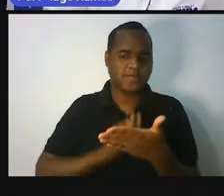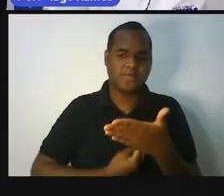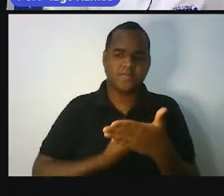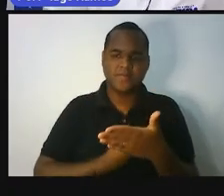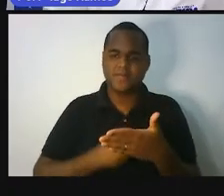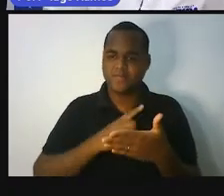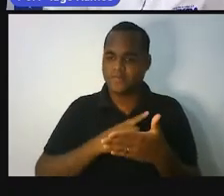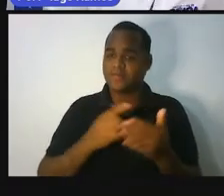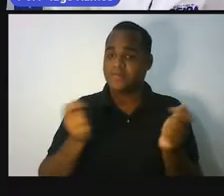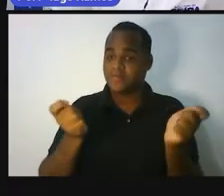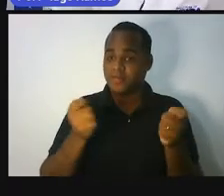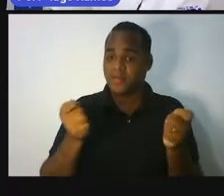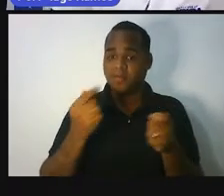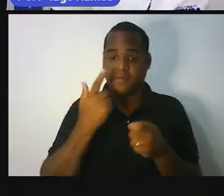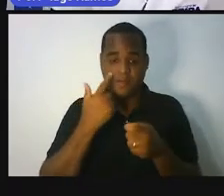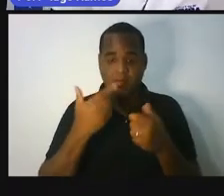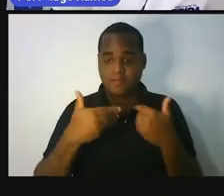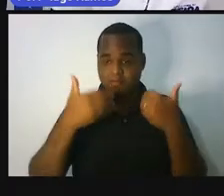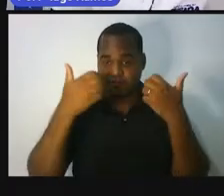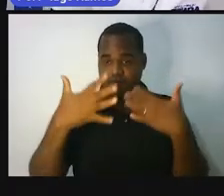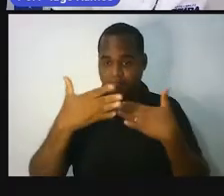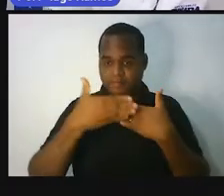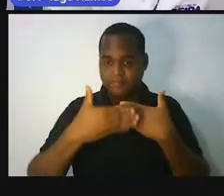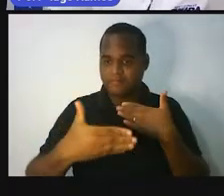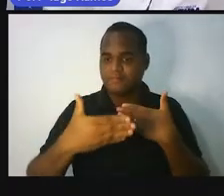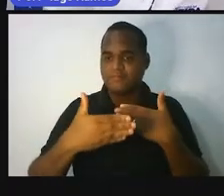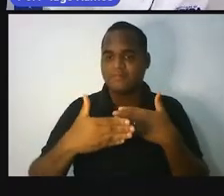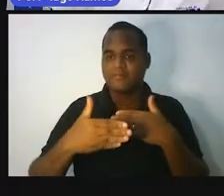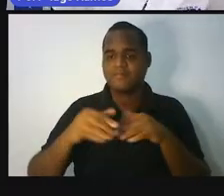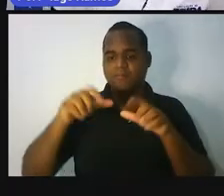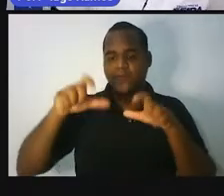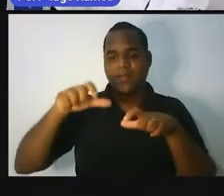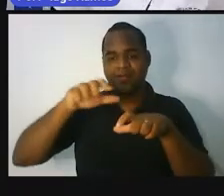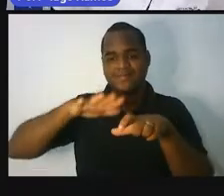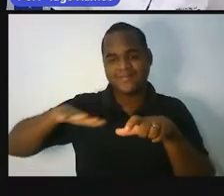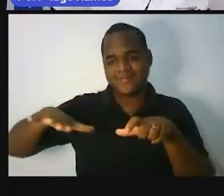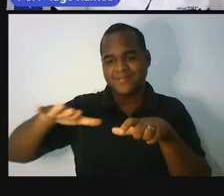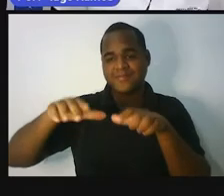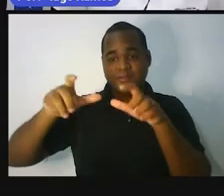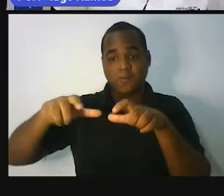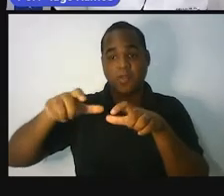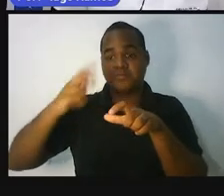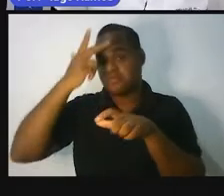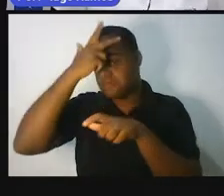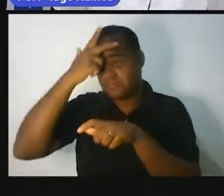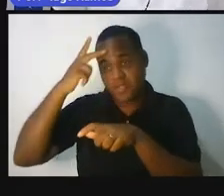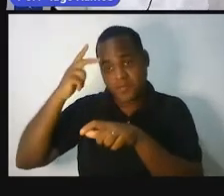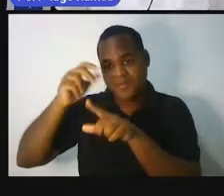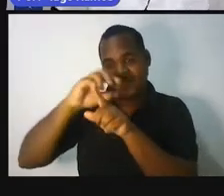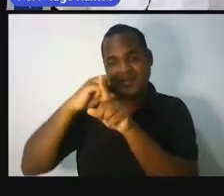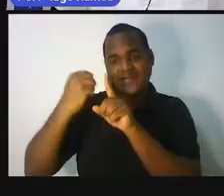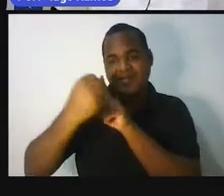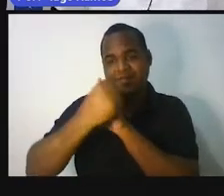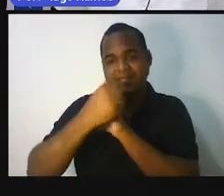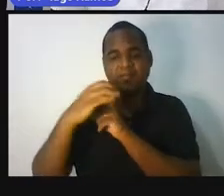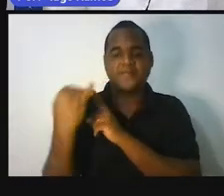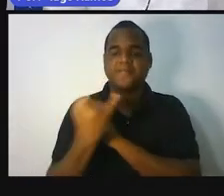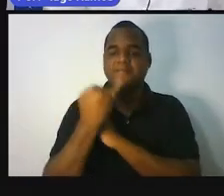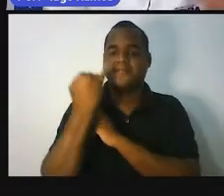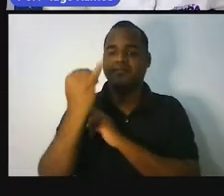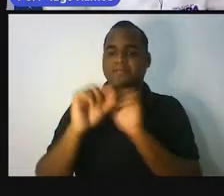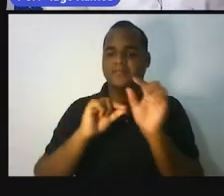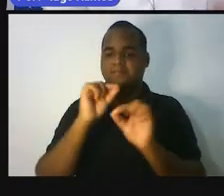ela também veio de um continente, de um povo, de uma civilização muito importante para o